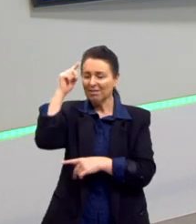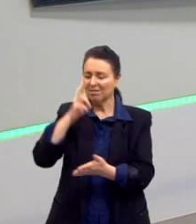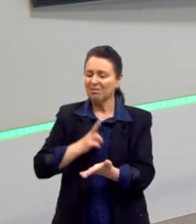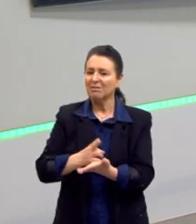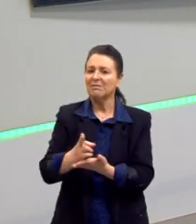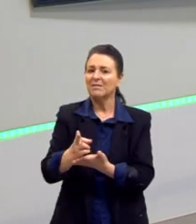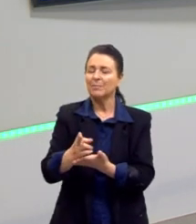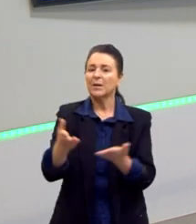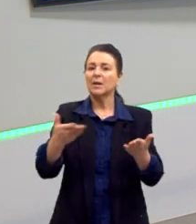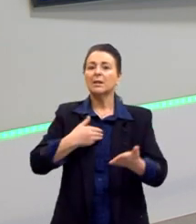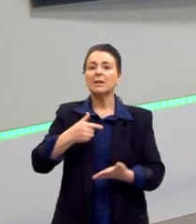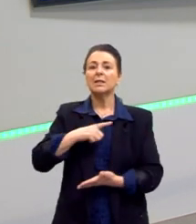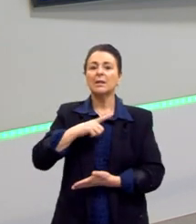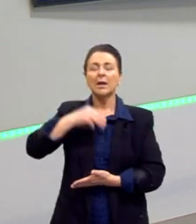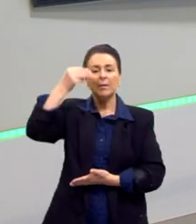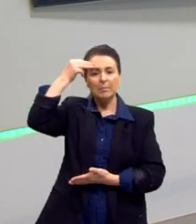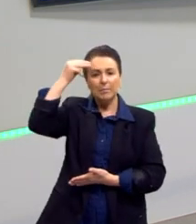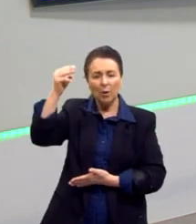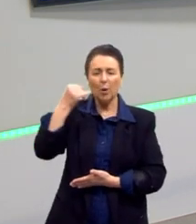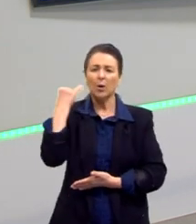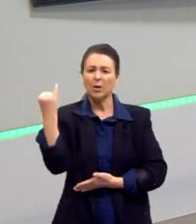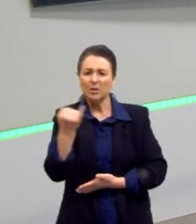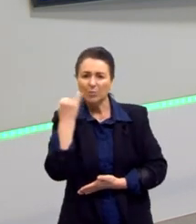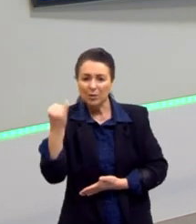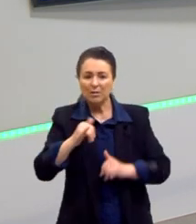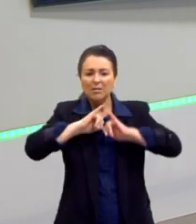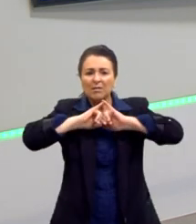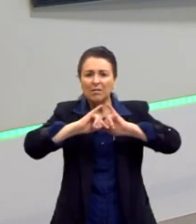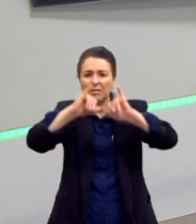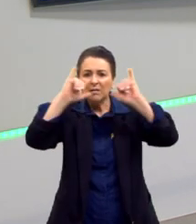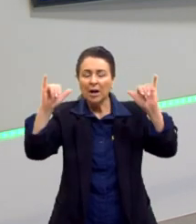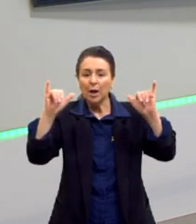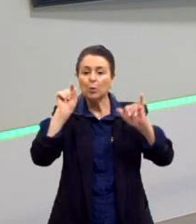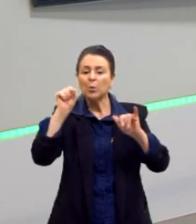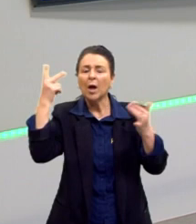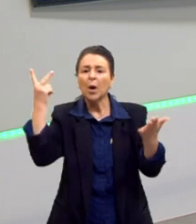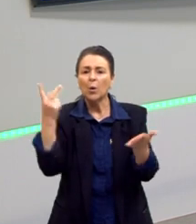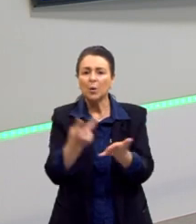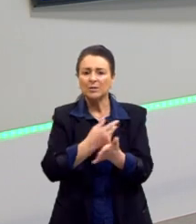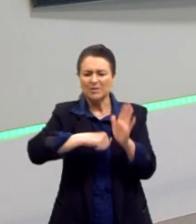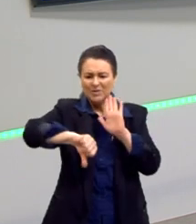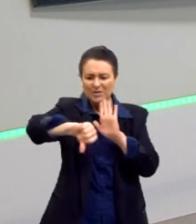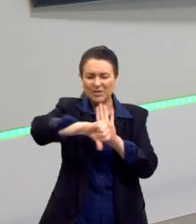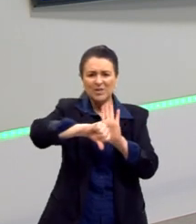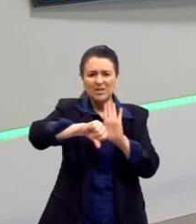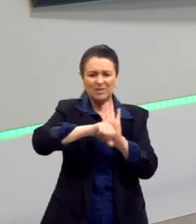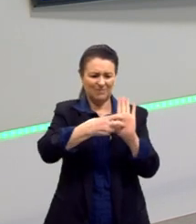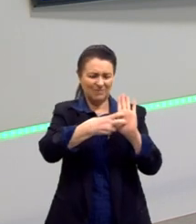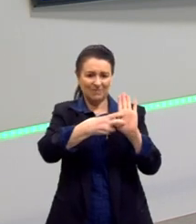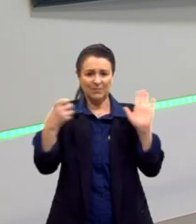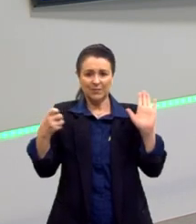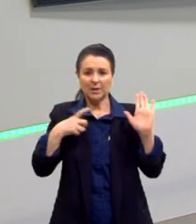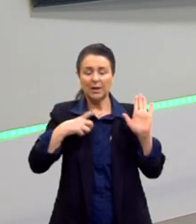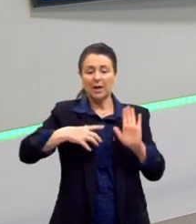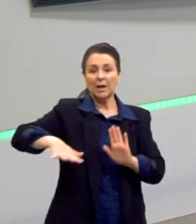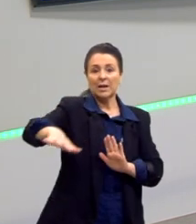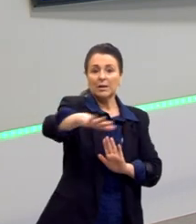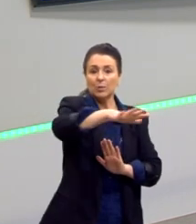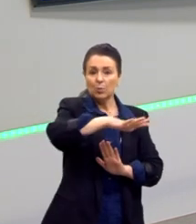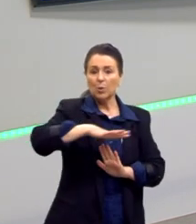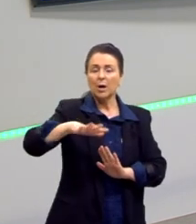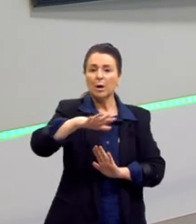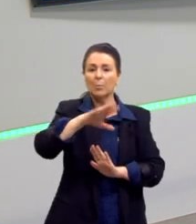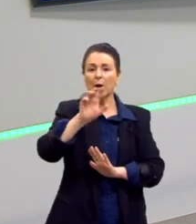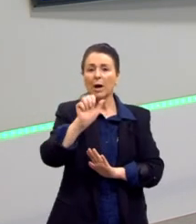se tem a memória, se ressalta a importância de ressaltar a memória desses crimes, tem os campos de concentração de Auschwitz, por